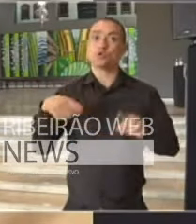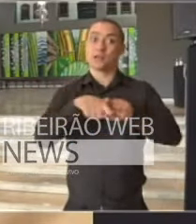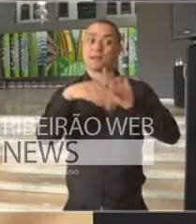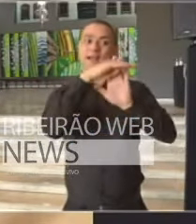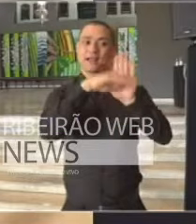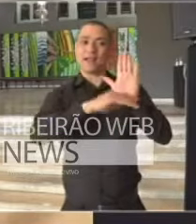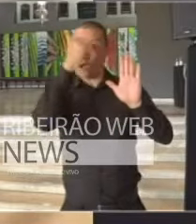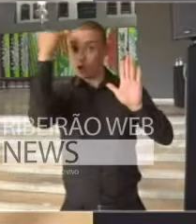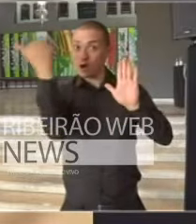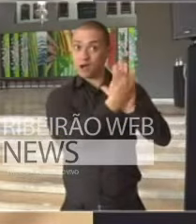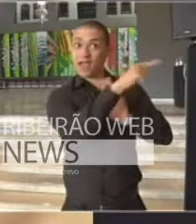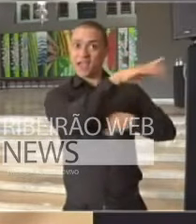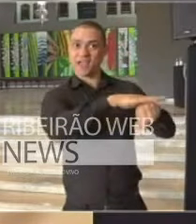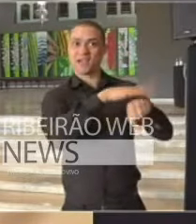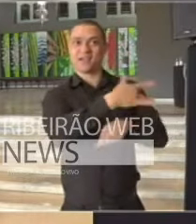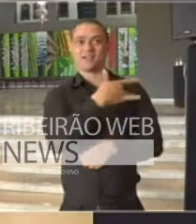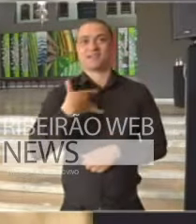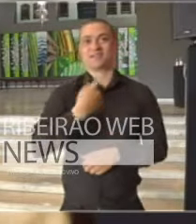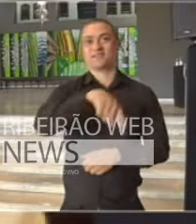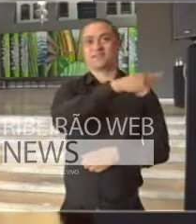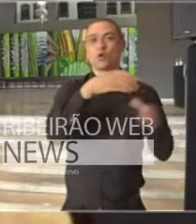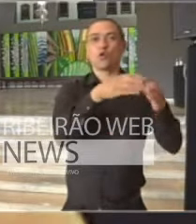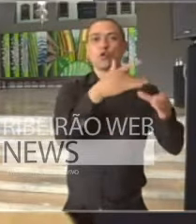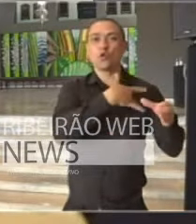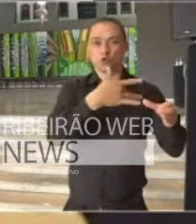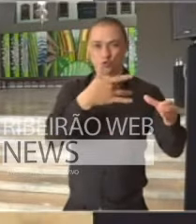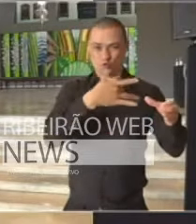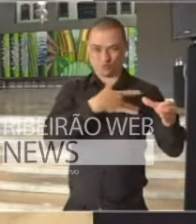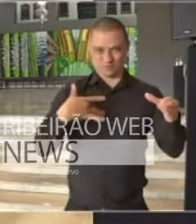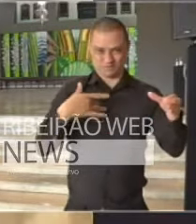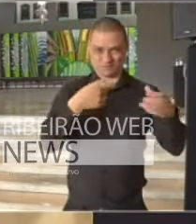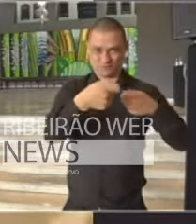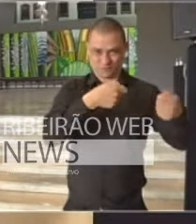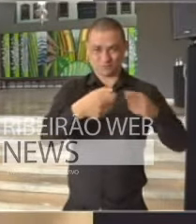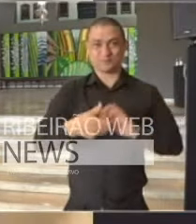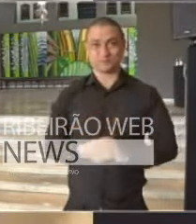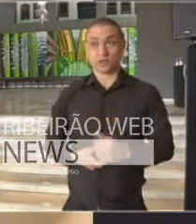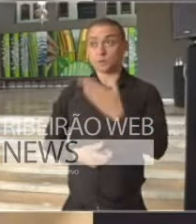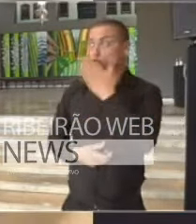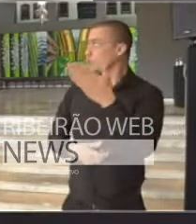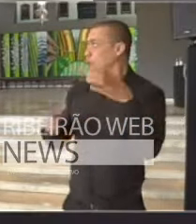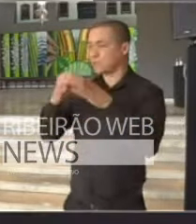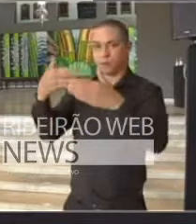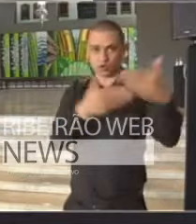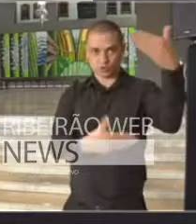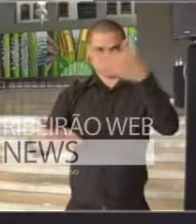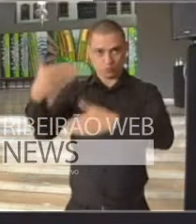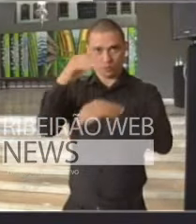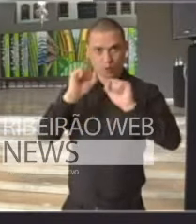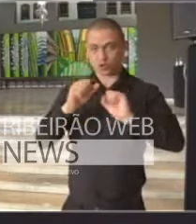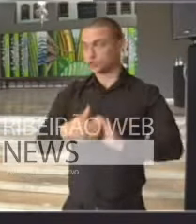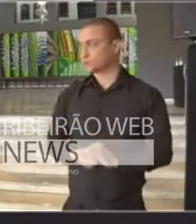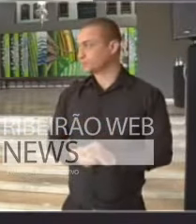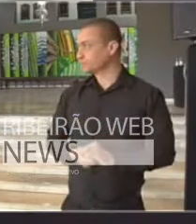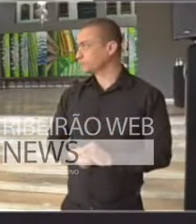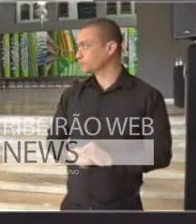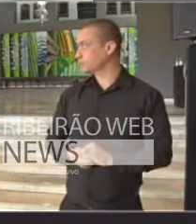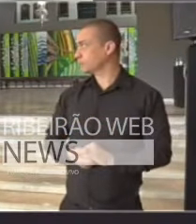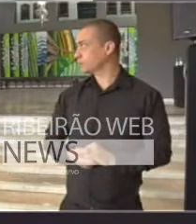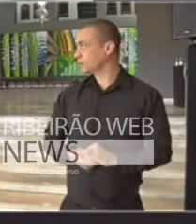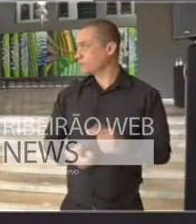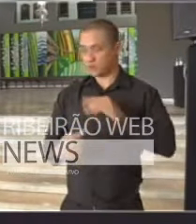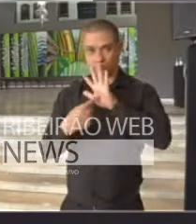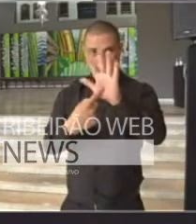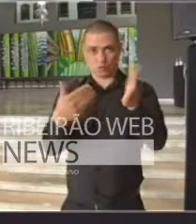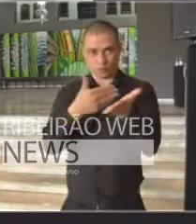pela saúde, especialmente pelo nosso comitê de contingência. Poderia pedir aí para a equipe, então, colocar a apresentação para que a gente possa